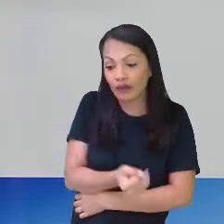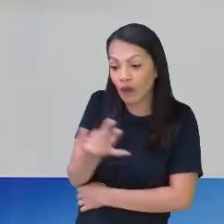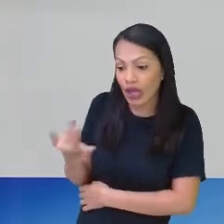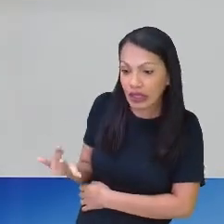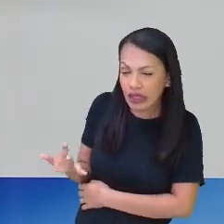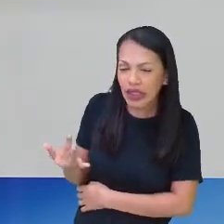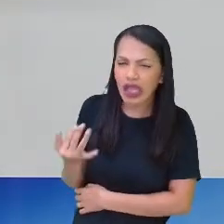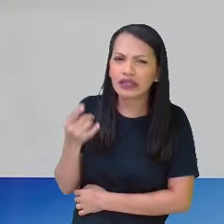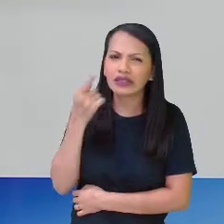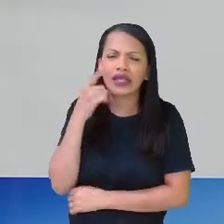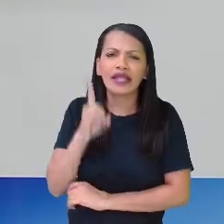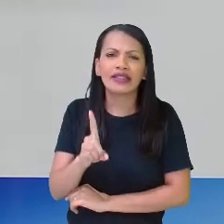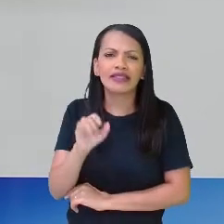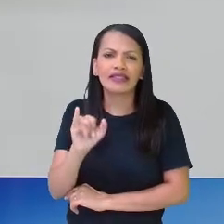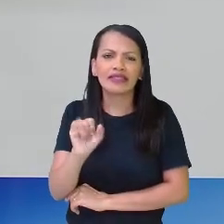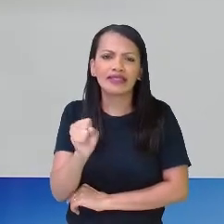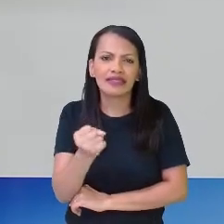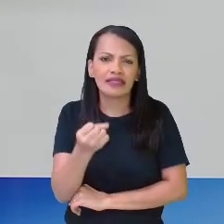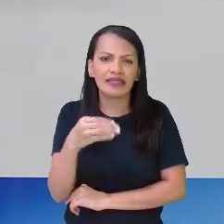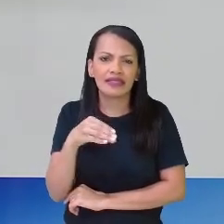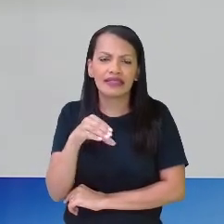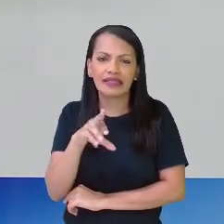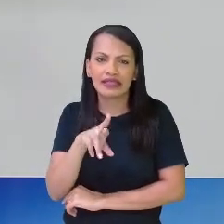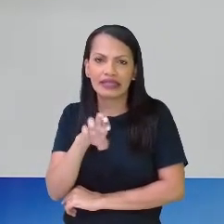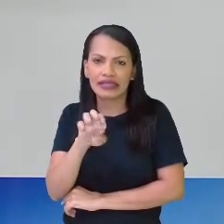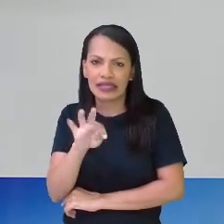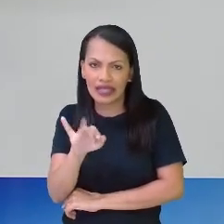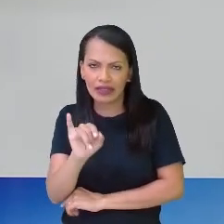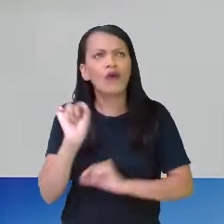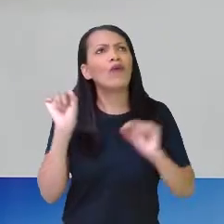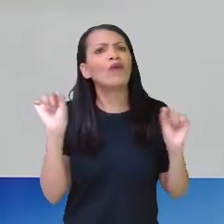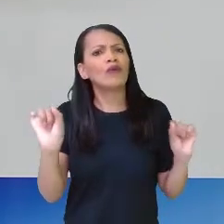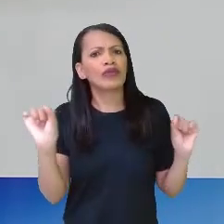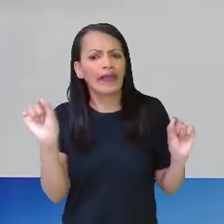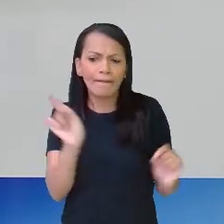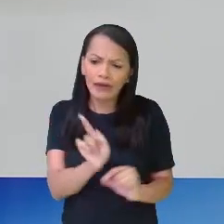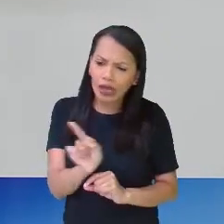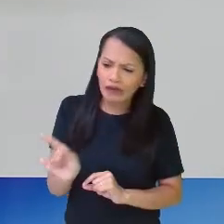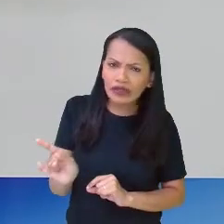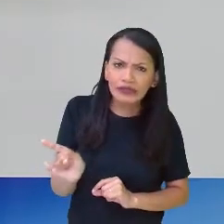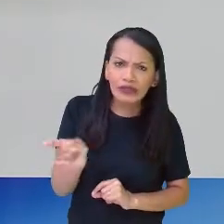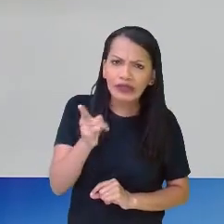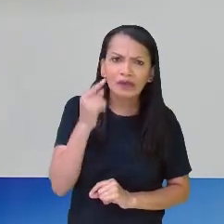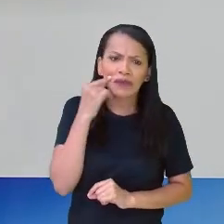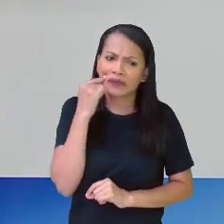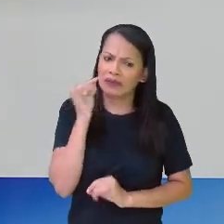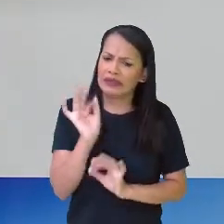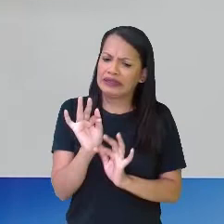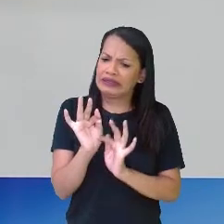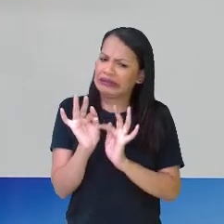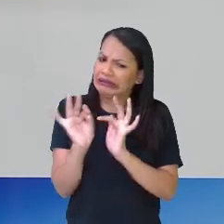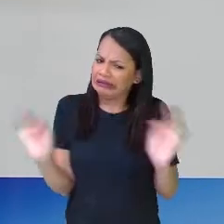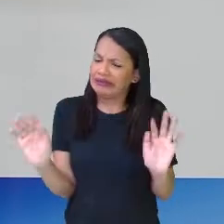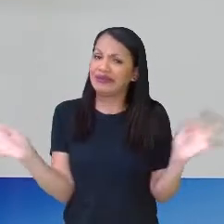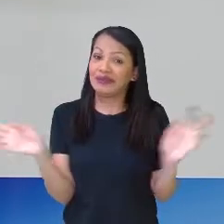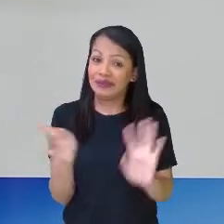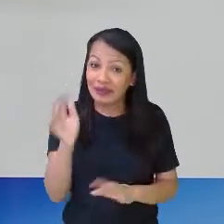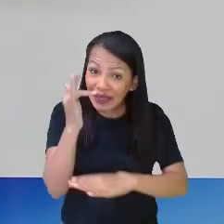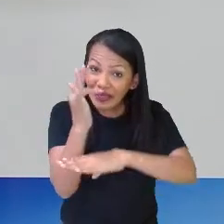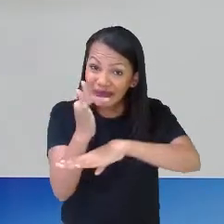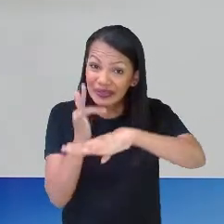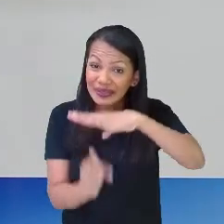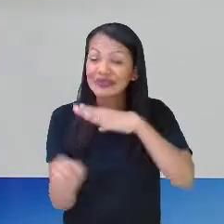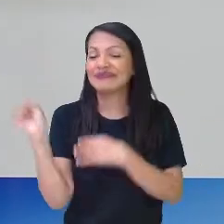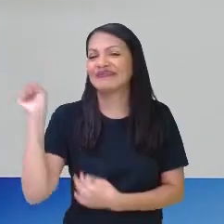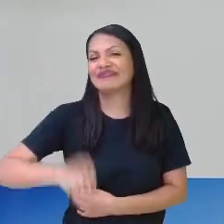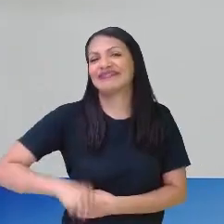discretas, tá? Quantidade discreta. Que é isso, professora Márcia, a senhora não é discreta, mas a fração é, viu gente?